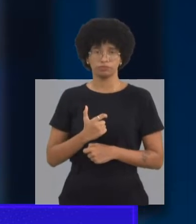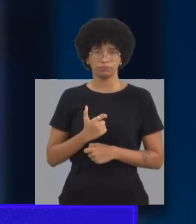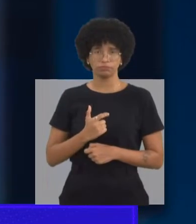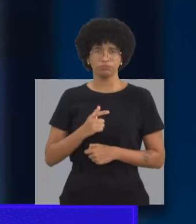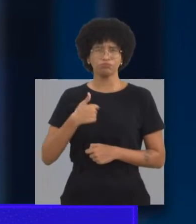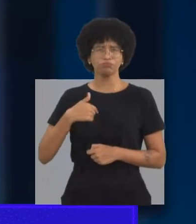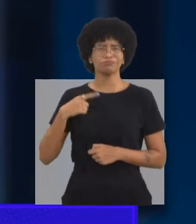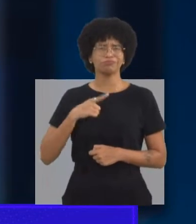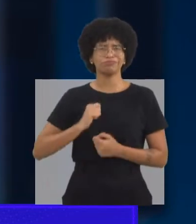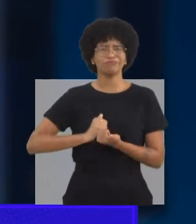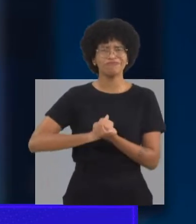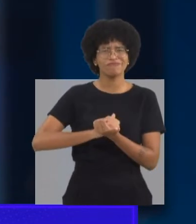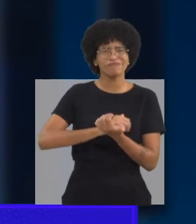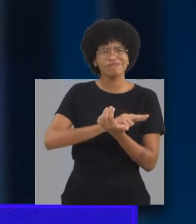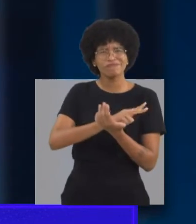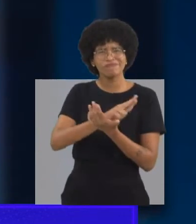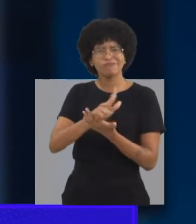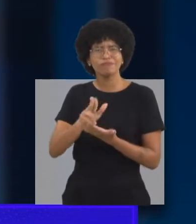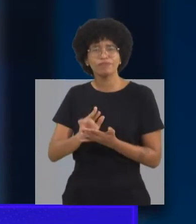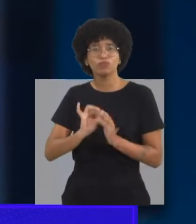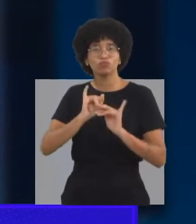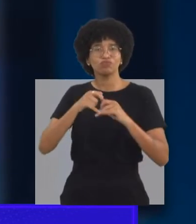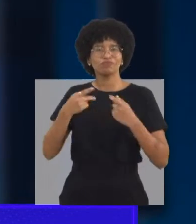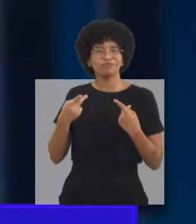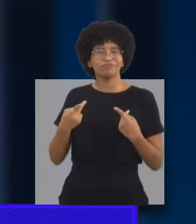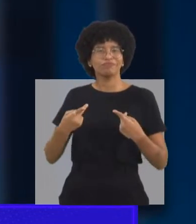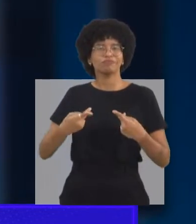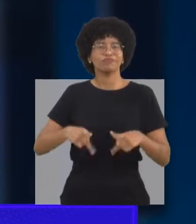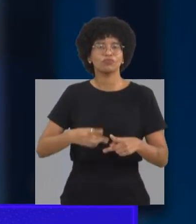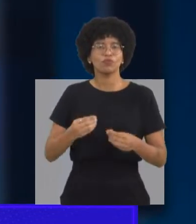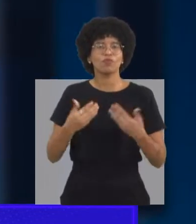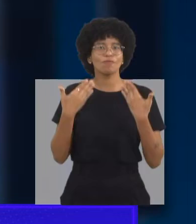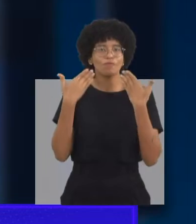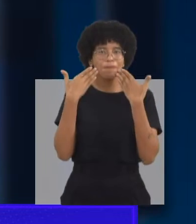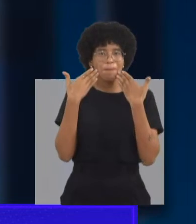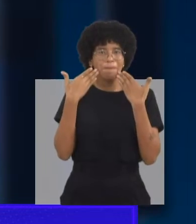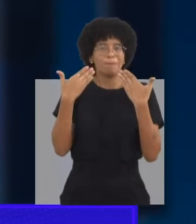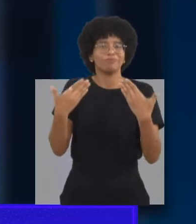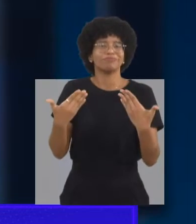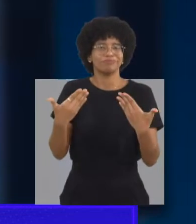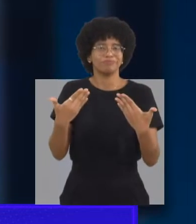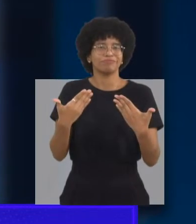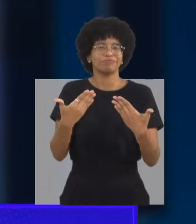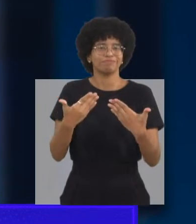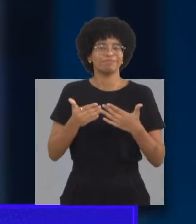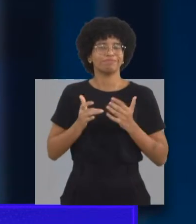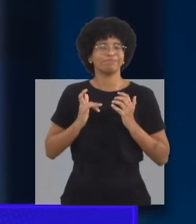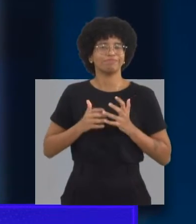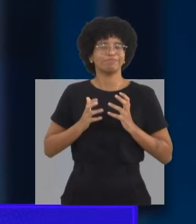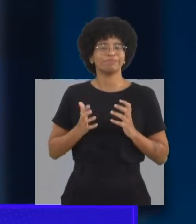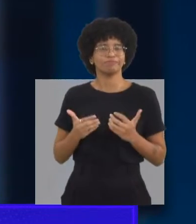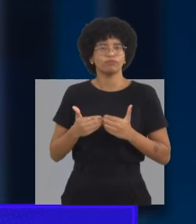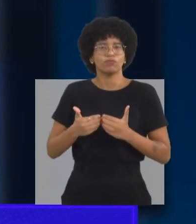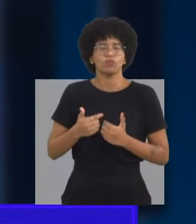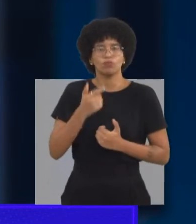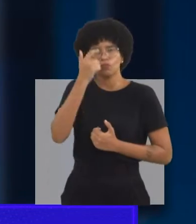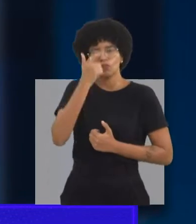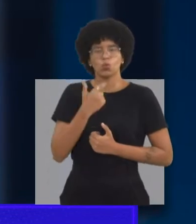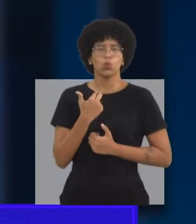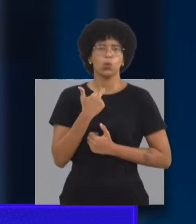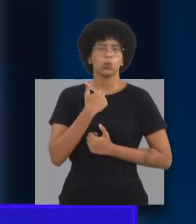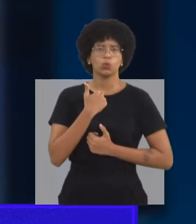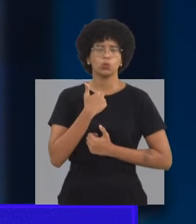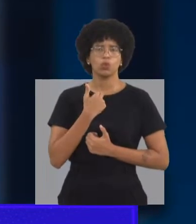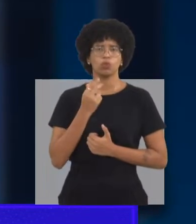doença. Por que o espectro? Porque dentro da funcionalidade do indivíduo,